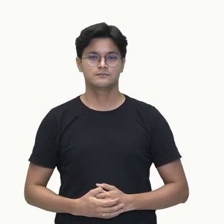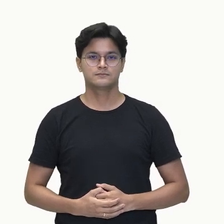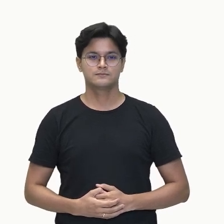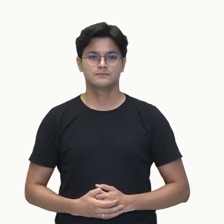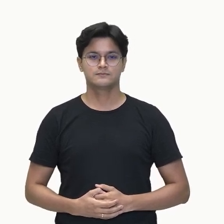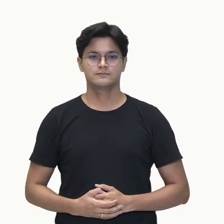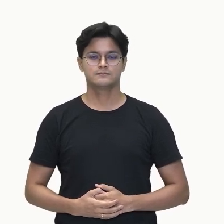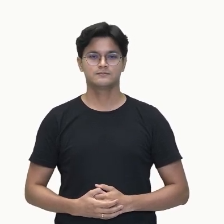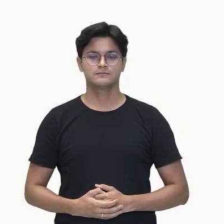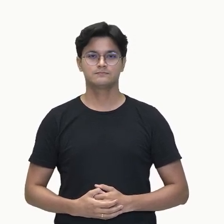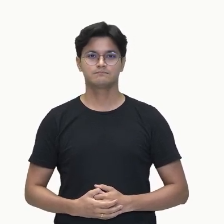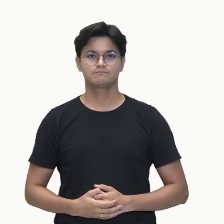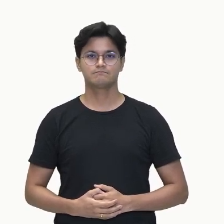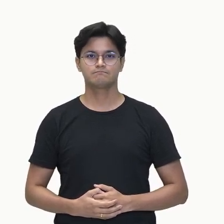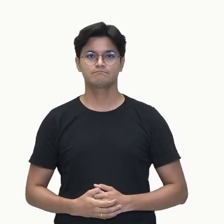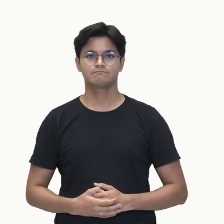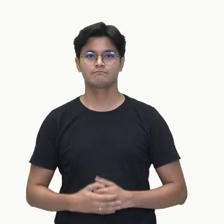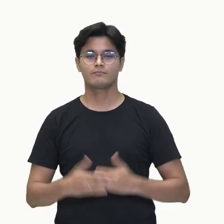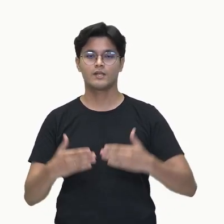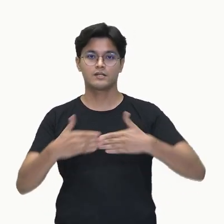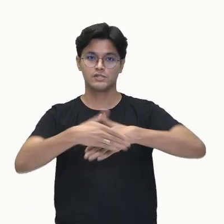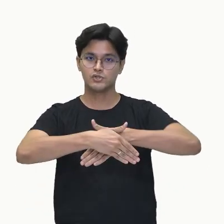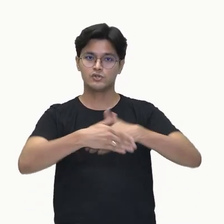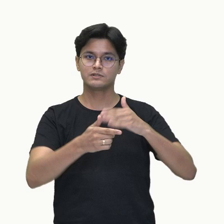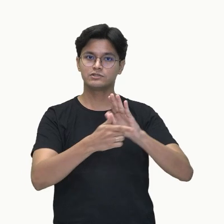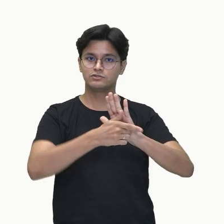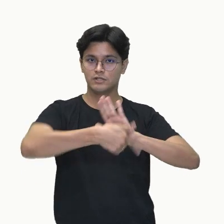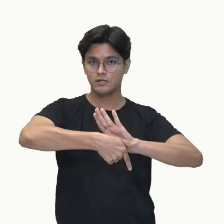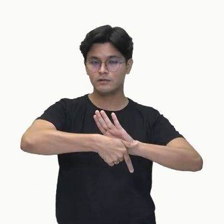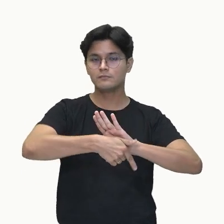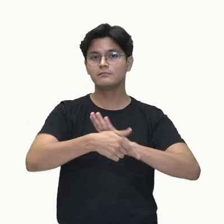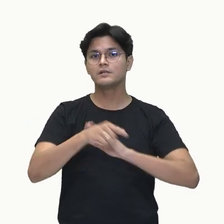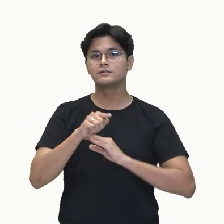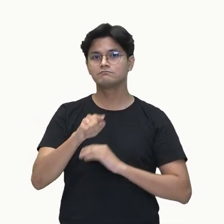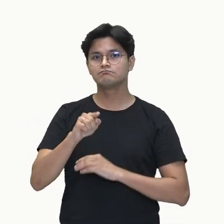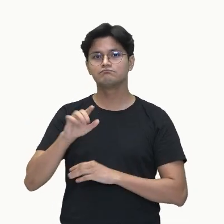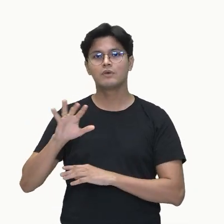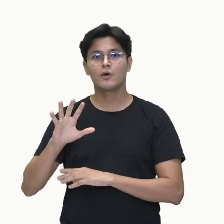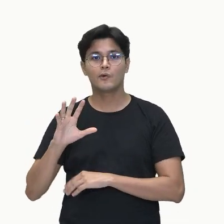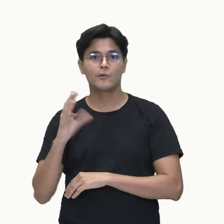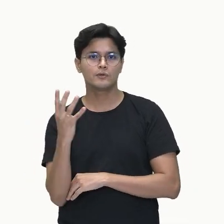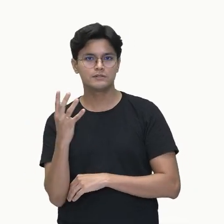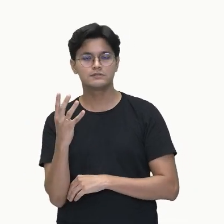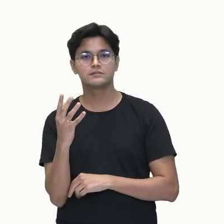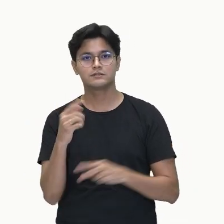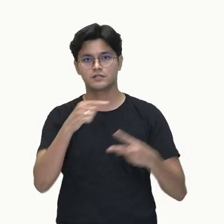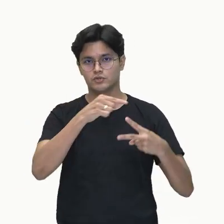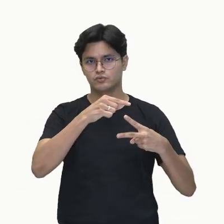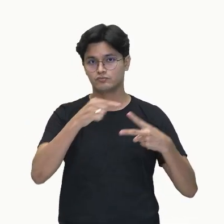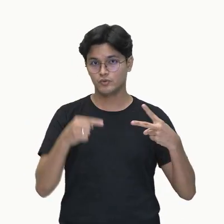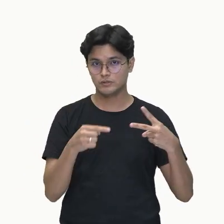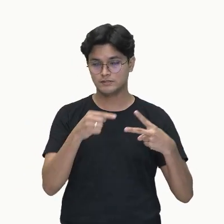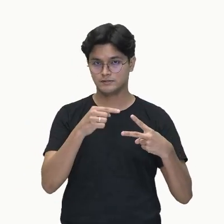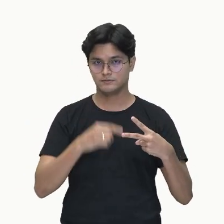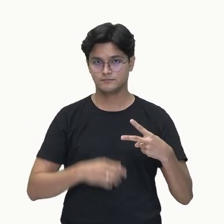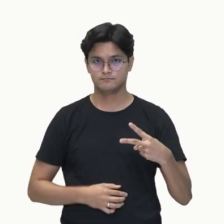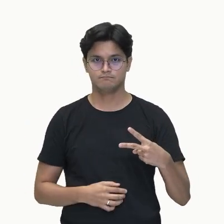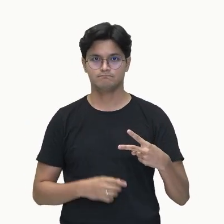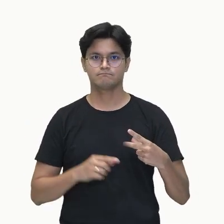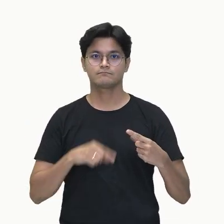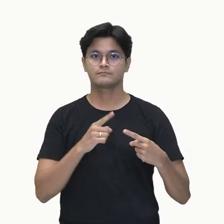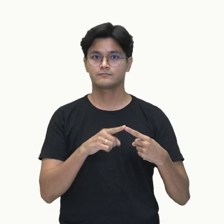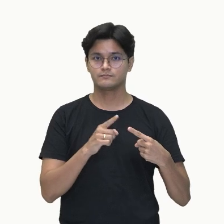A isomeria geométrica, ela vai ocorrer em dois casos. Em